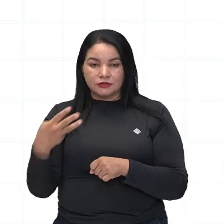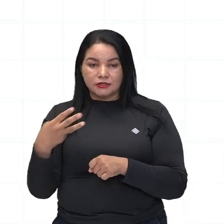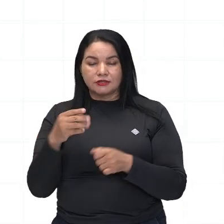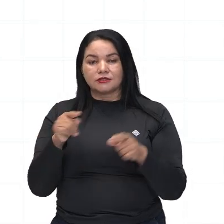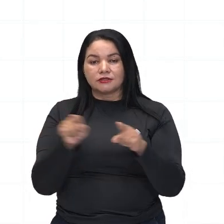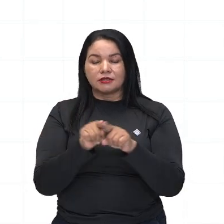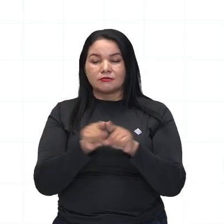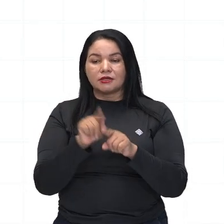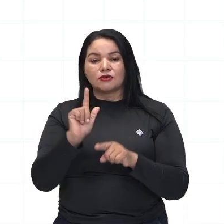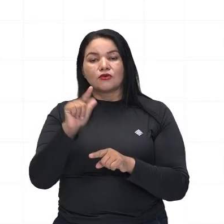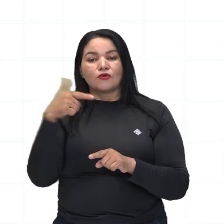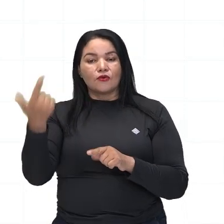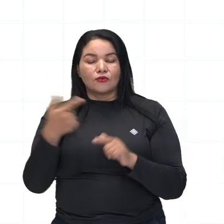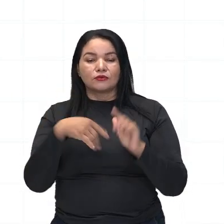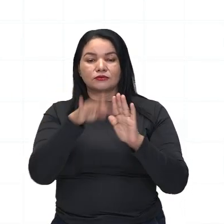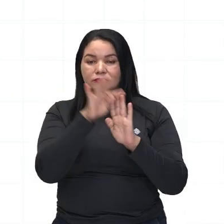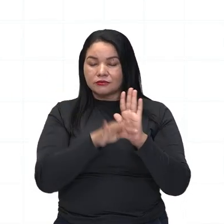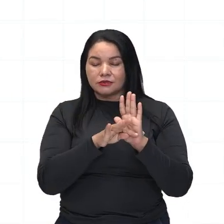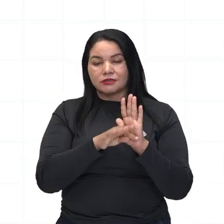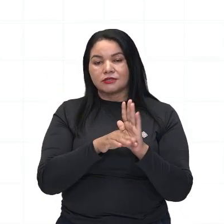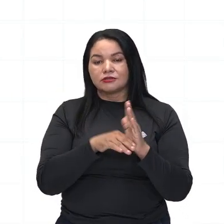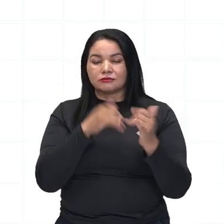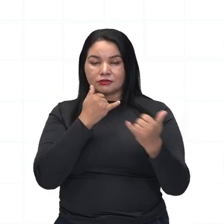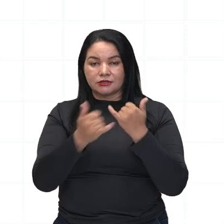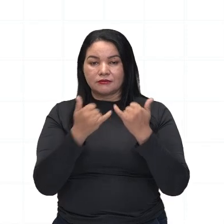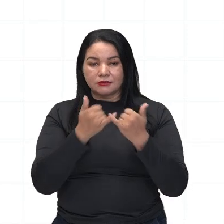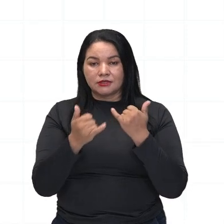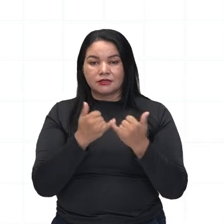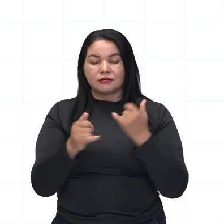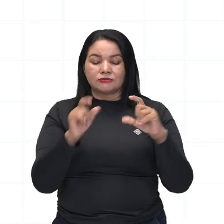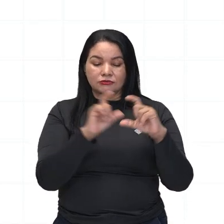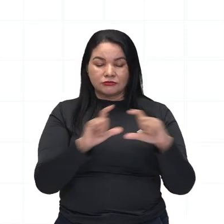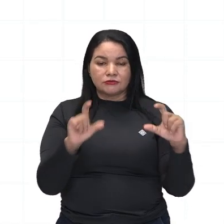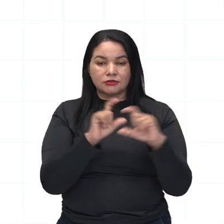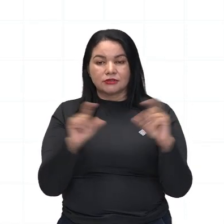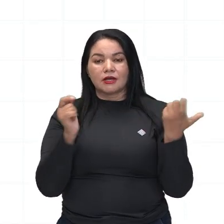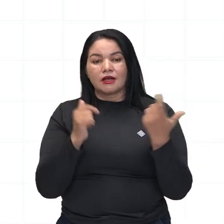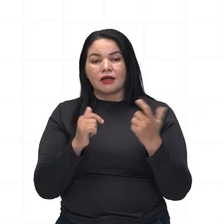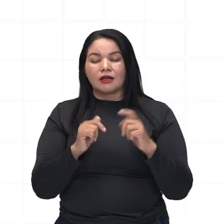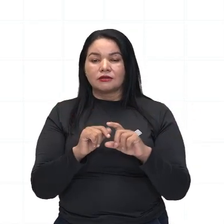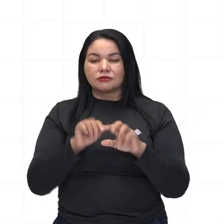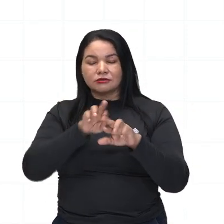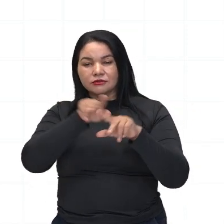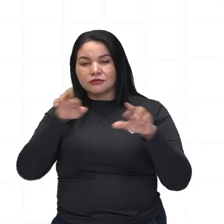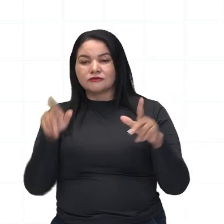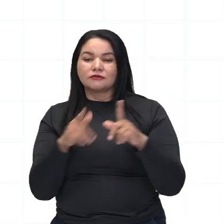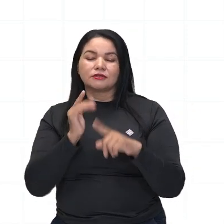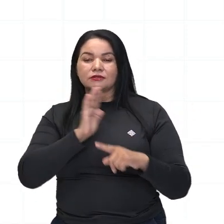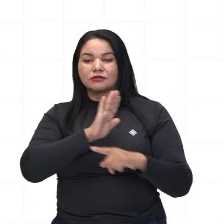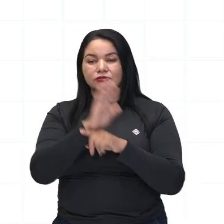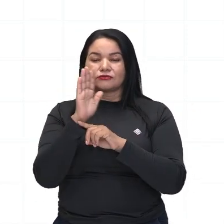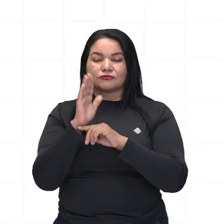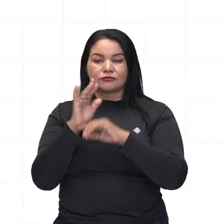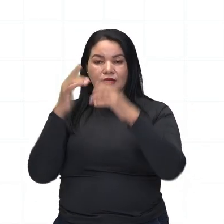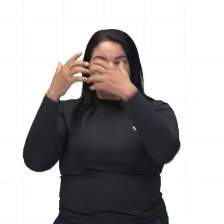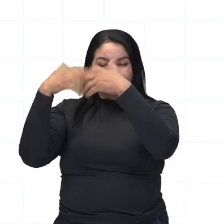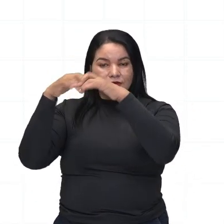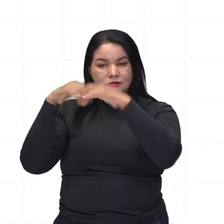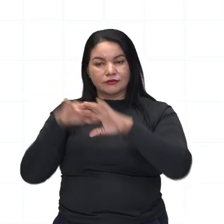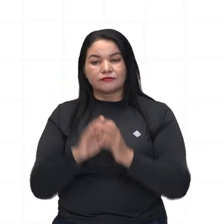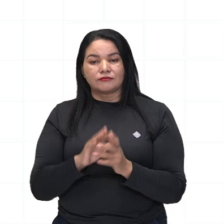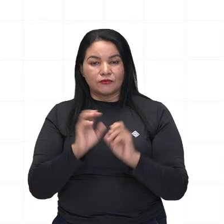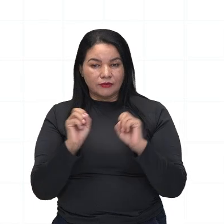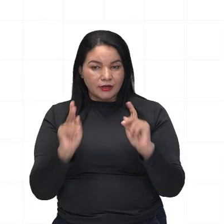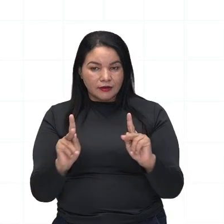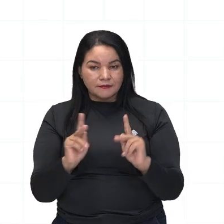com esse daqui, sempre textos motivadores, uma charge, uma tirinha, dados estatísticos que te ajudam a refletir, ok? Já que